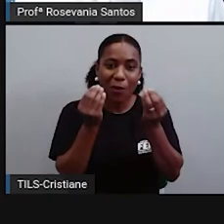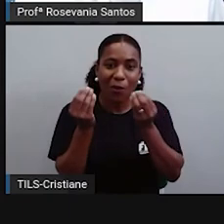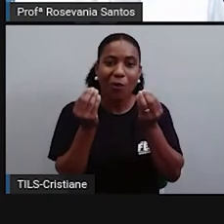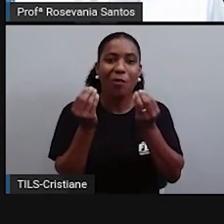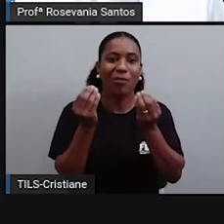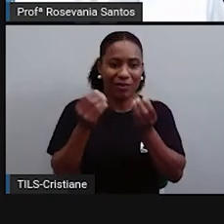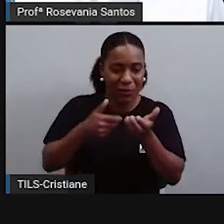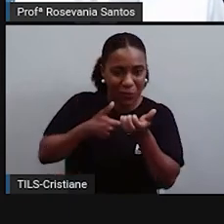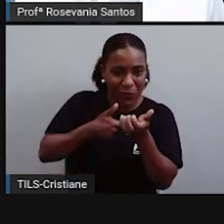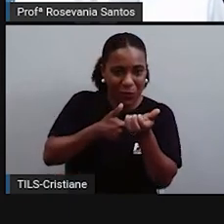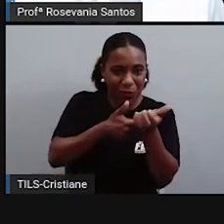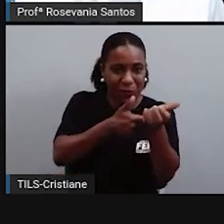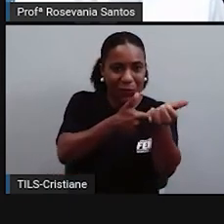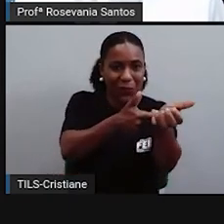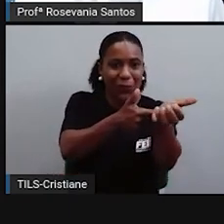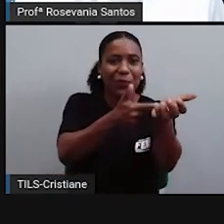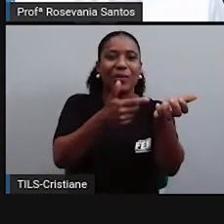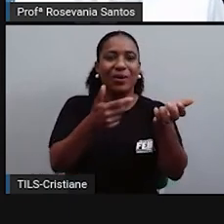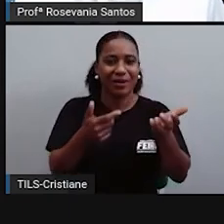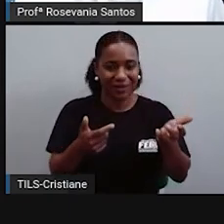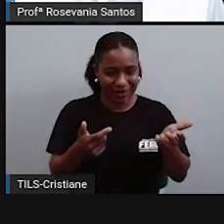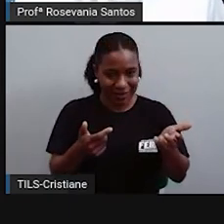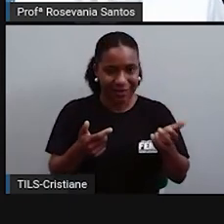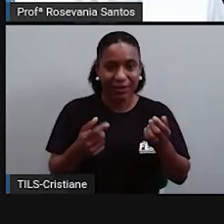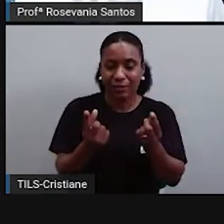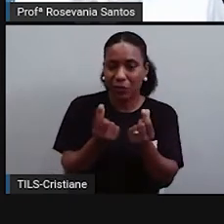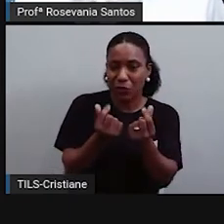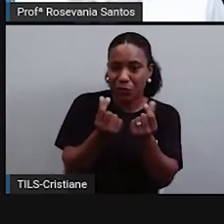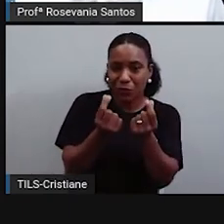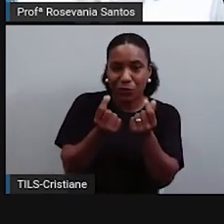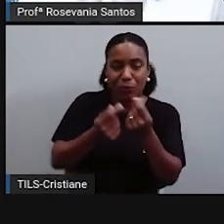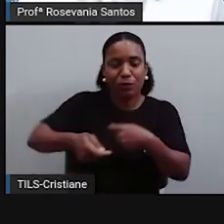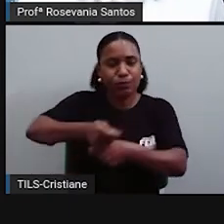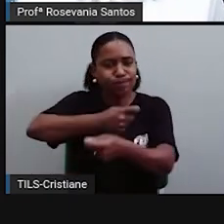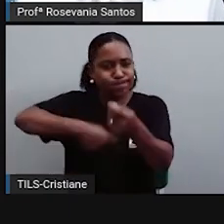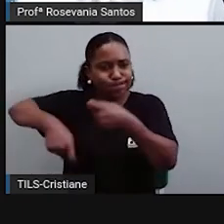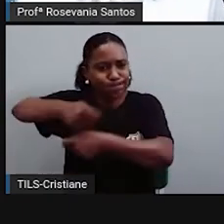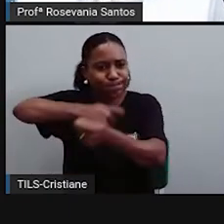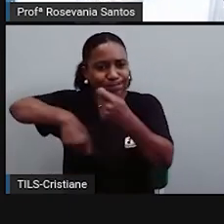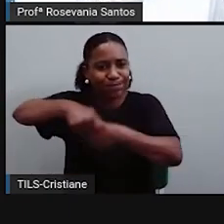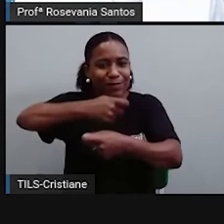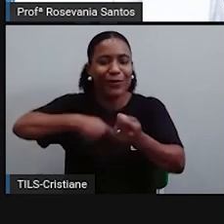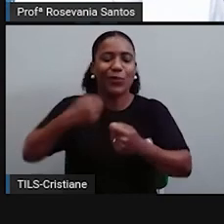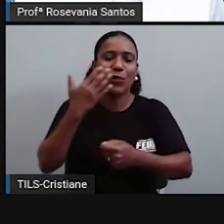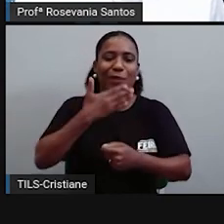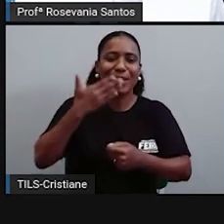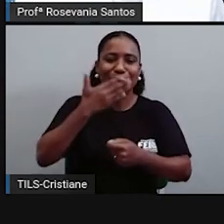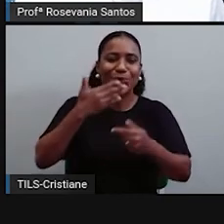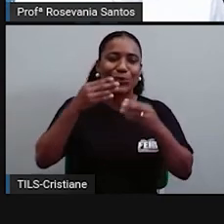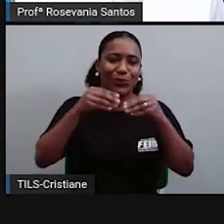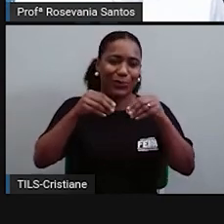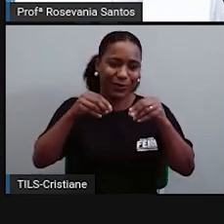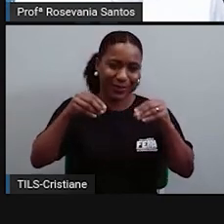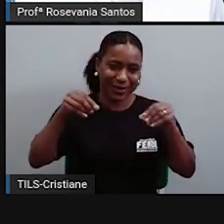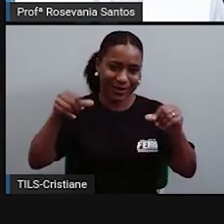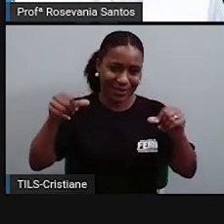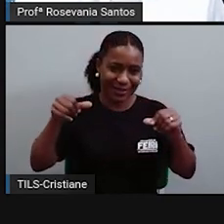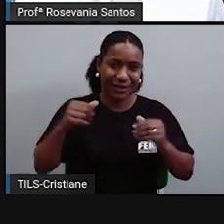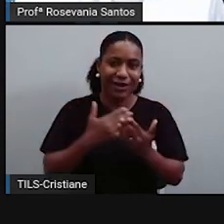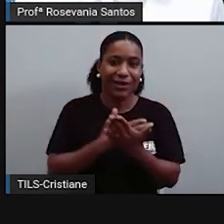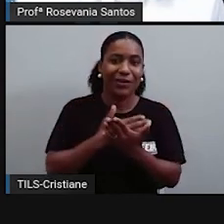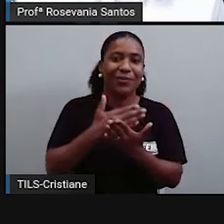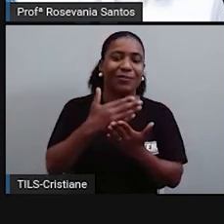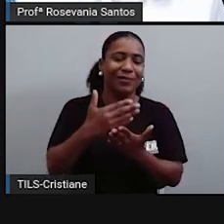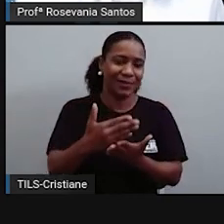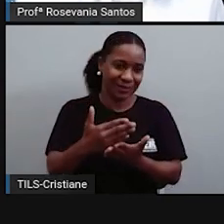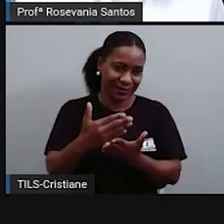Passou a ter um certo núcleo, né? Essa venda do escutivo do açúcar. E começamos o nosso processo